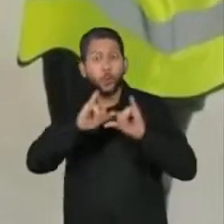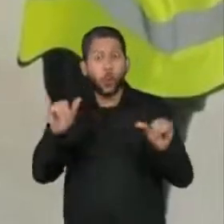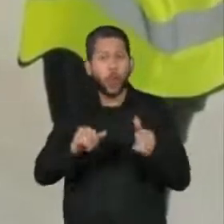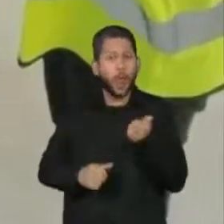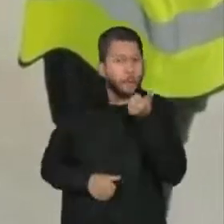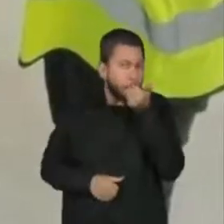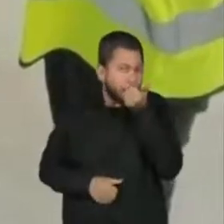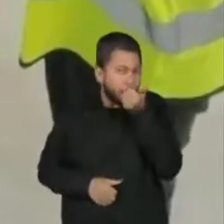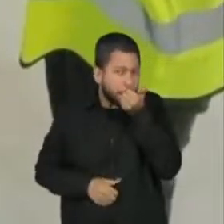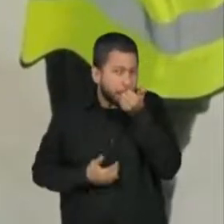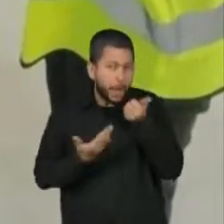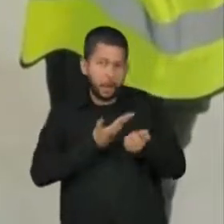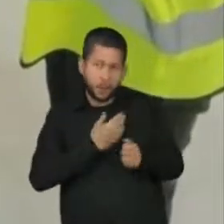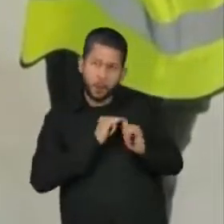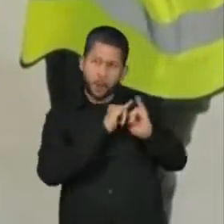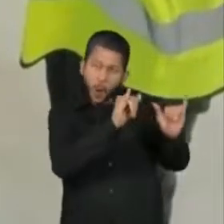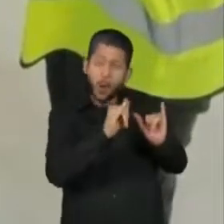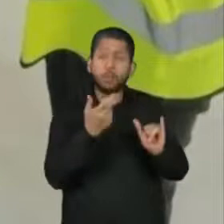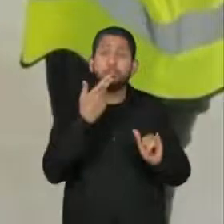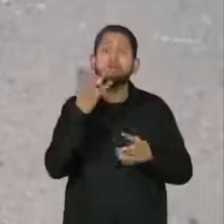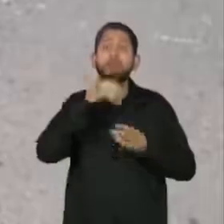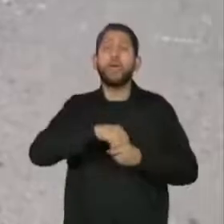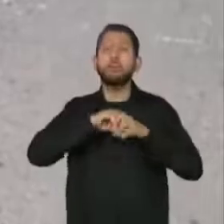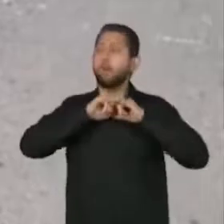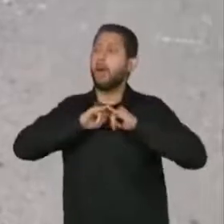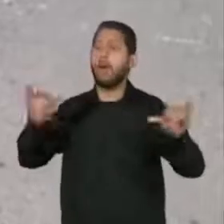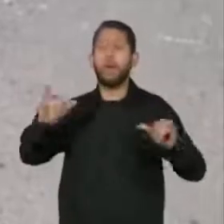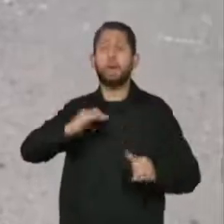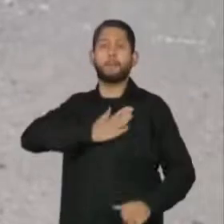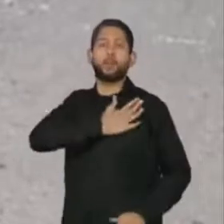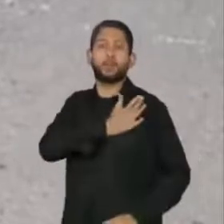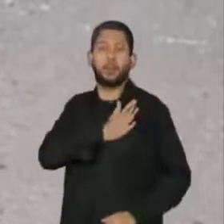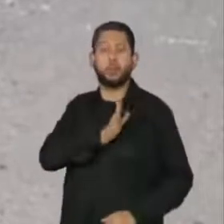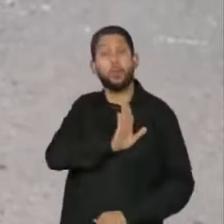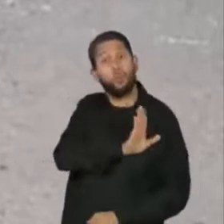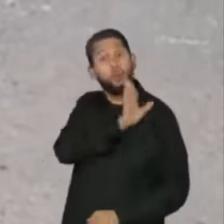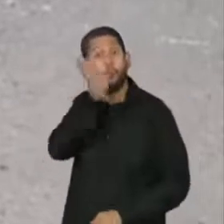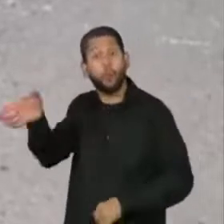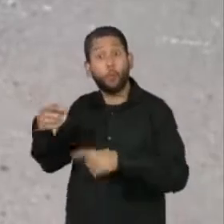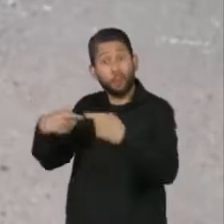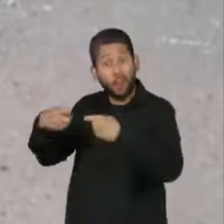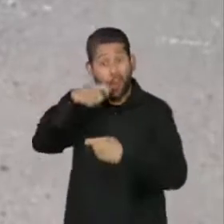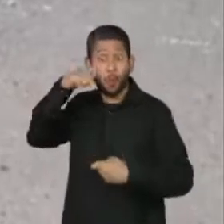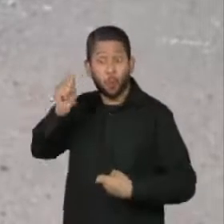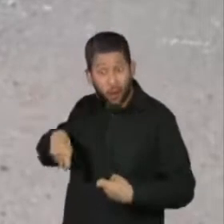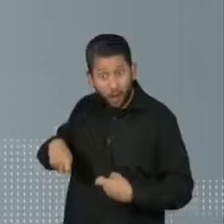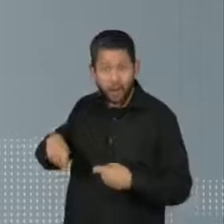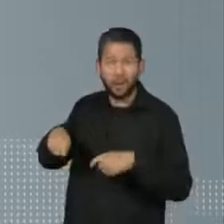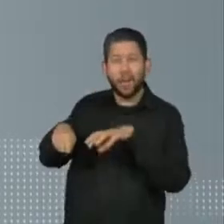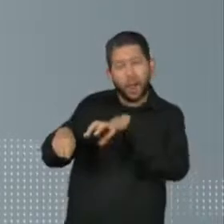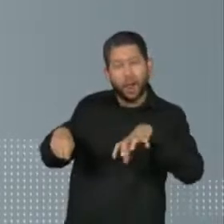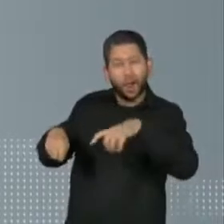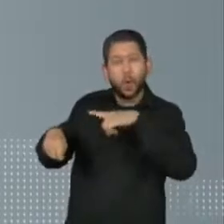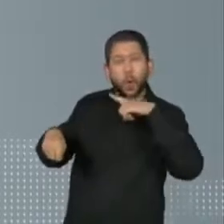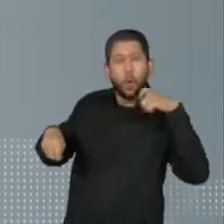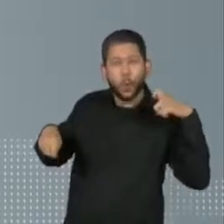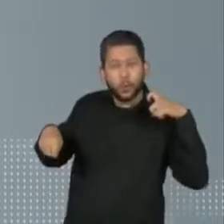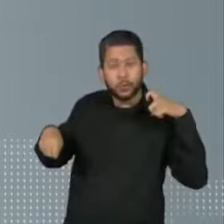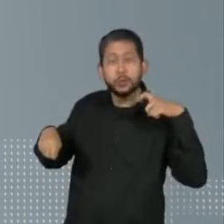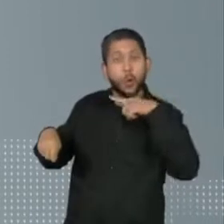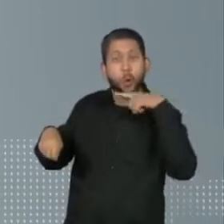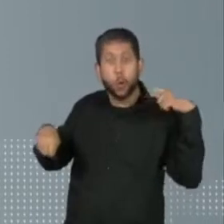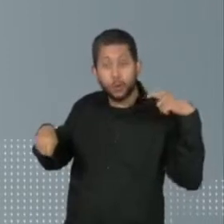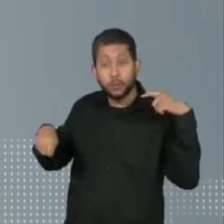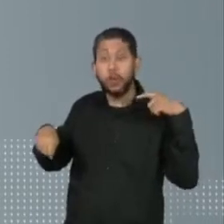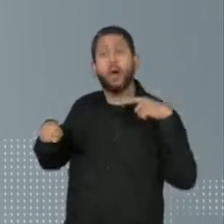machista e preconceituoso contra as mulheres ucranianas, quando fez uma visita à zona de guerra entre Ucrânia e Rússia. Ele disse a apoiadores